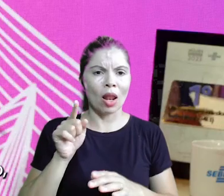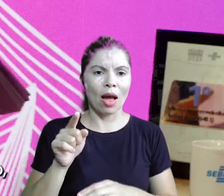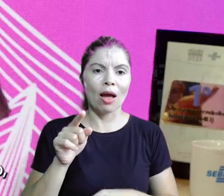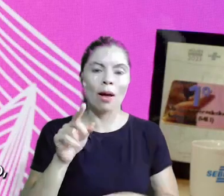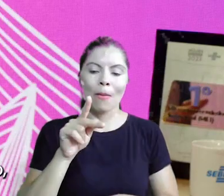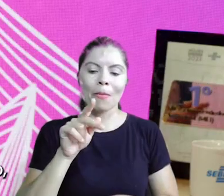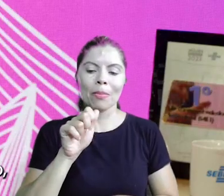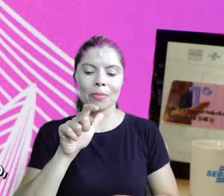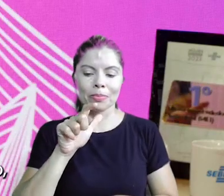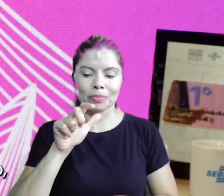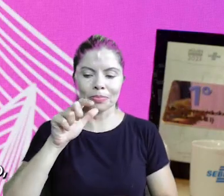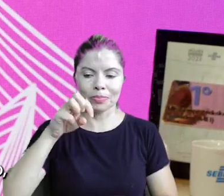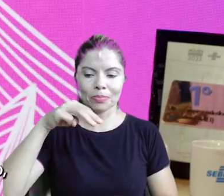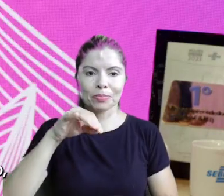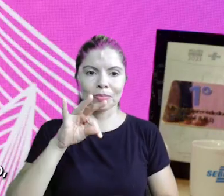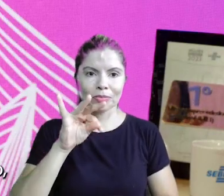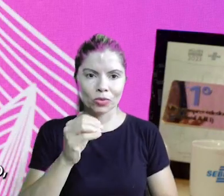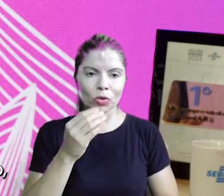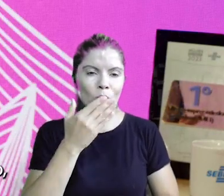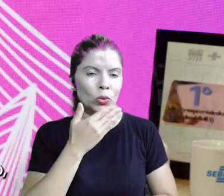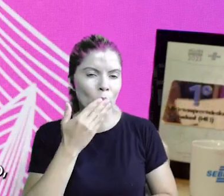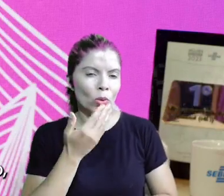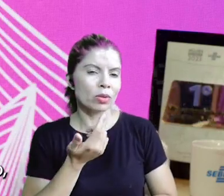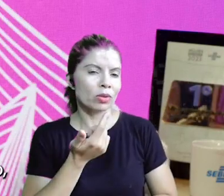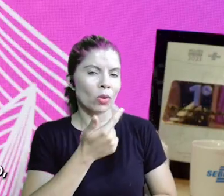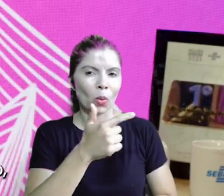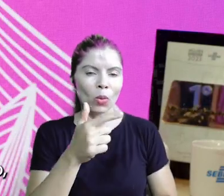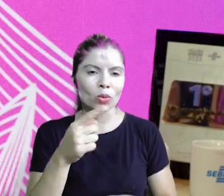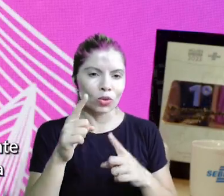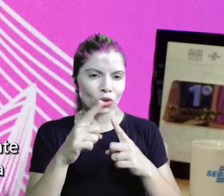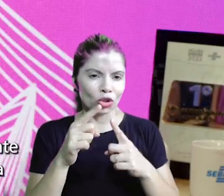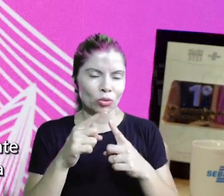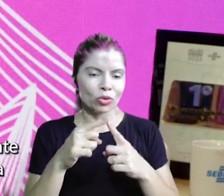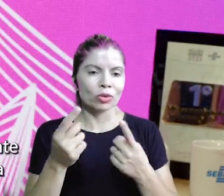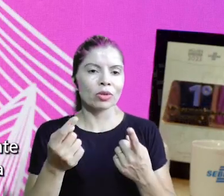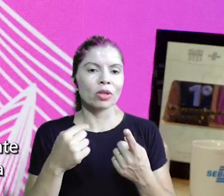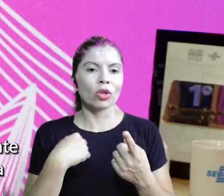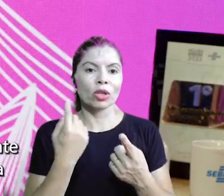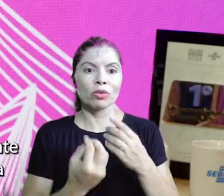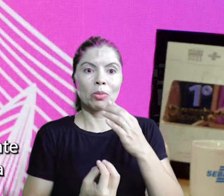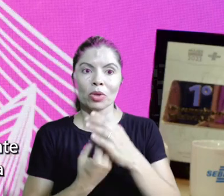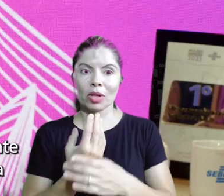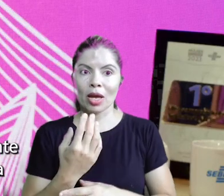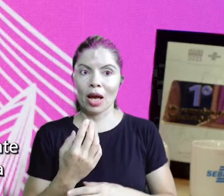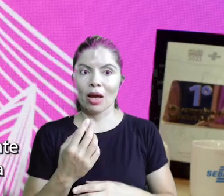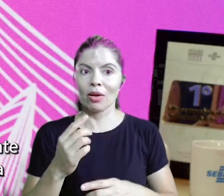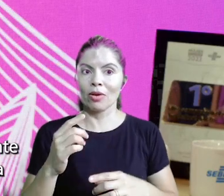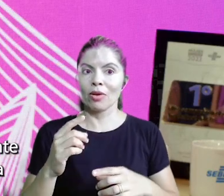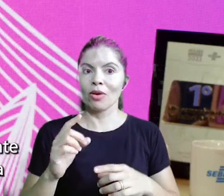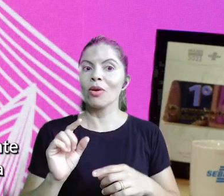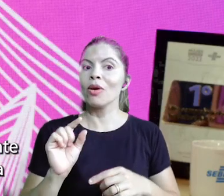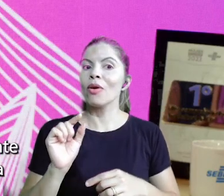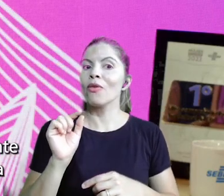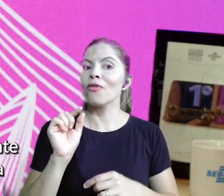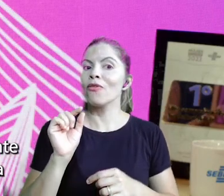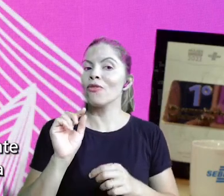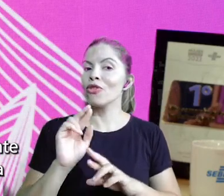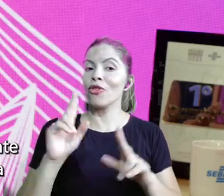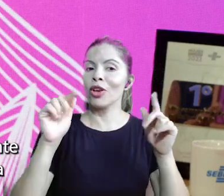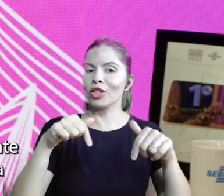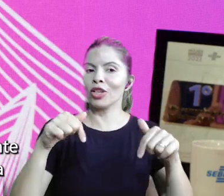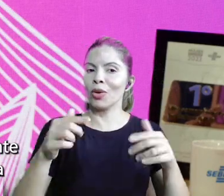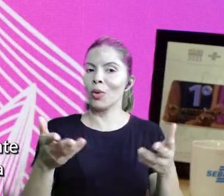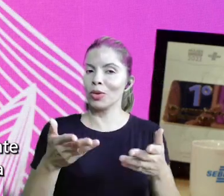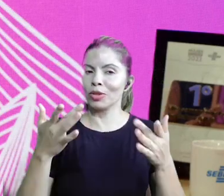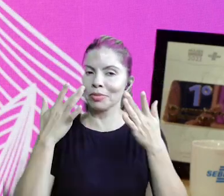palmito palmito doce palmito diz palmito daquilo a gente vai montar um cenário diferente aqui para a gente ver se essa